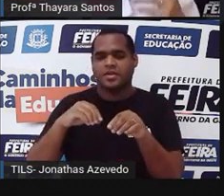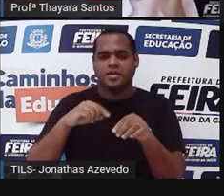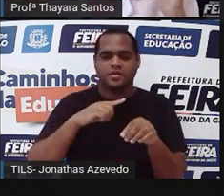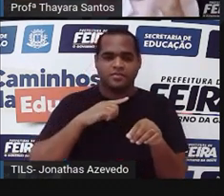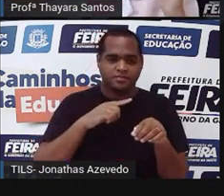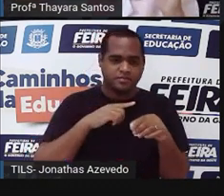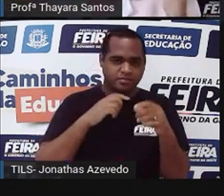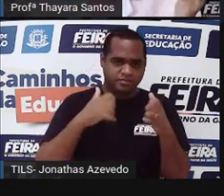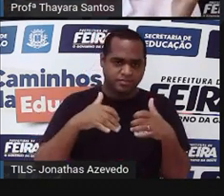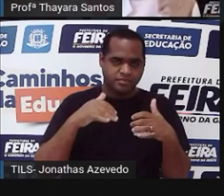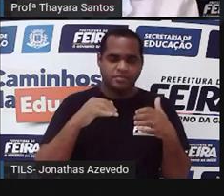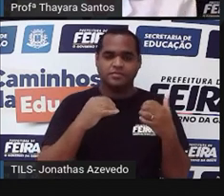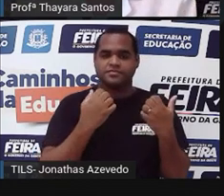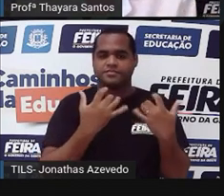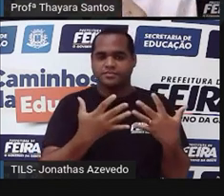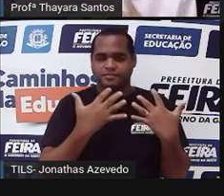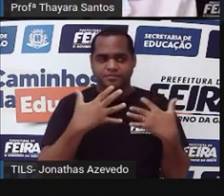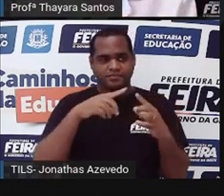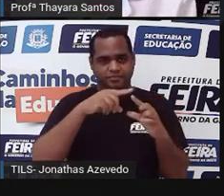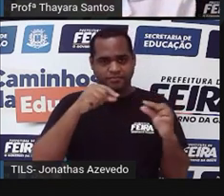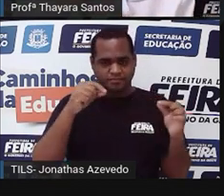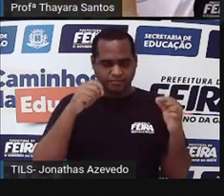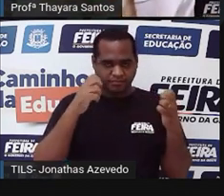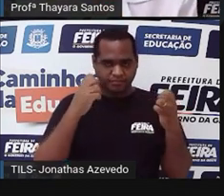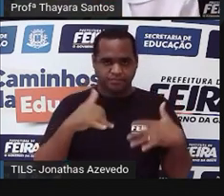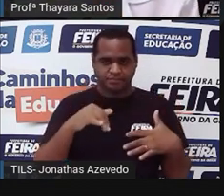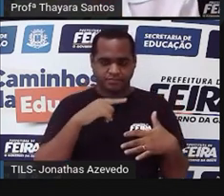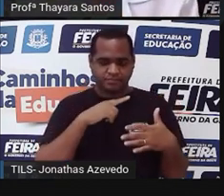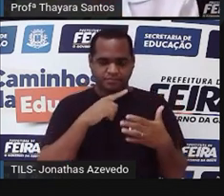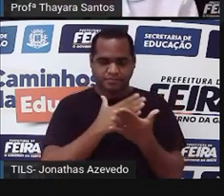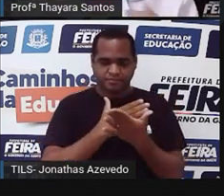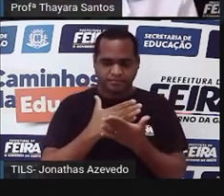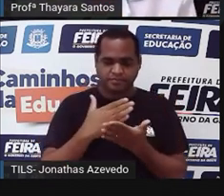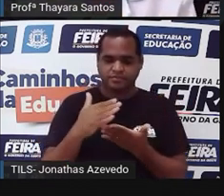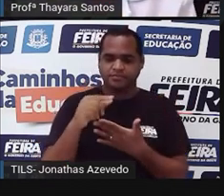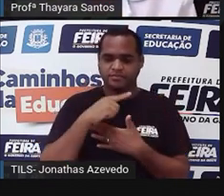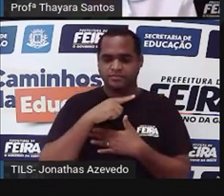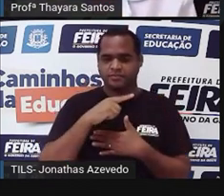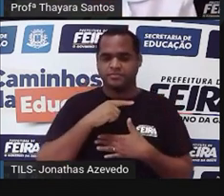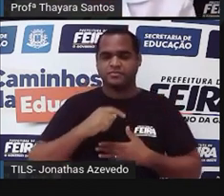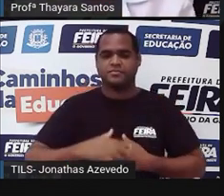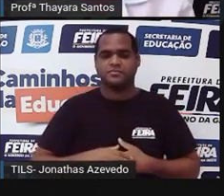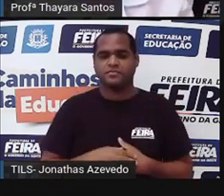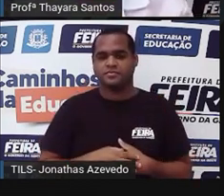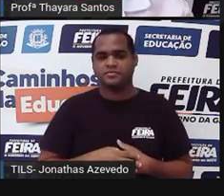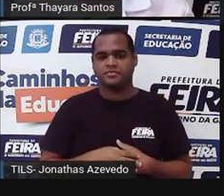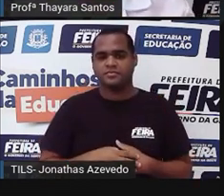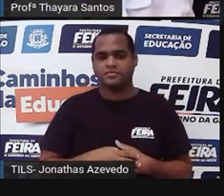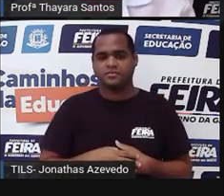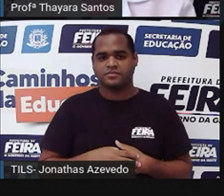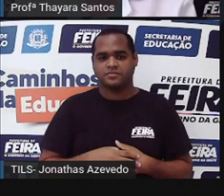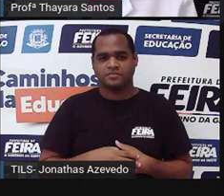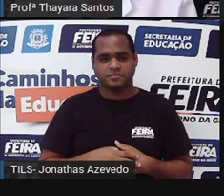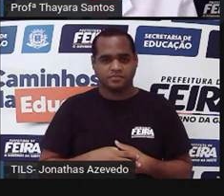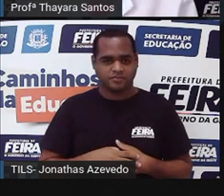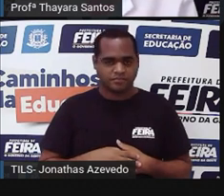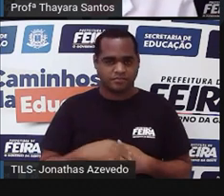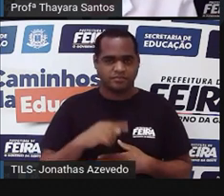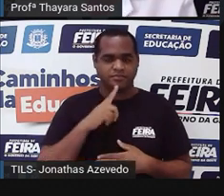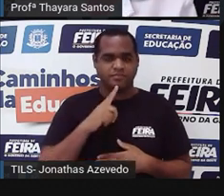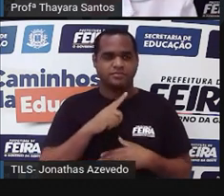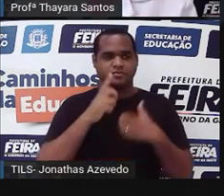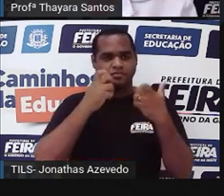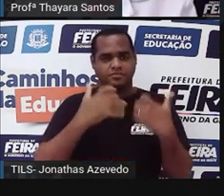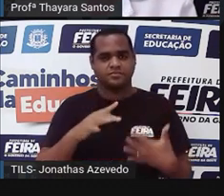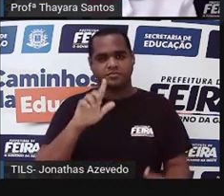vão germinar, meio que germinar, e dar origem a uma nova planta. Aí aqui vai surgir o novo gametófito, e